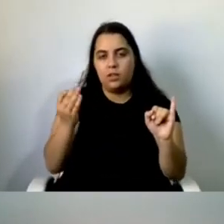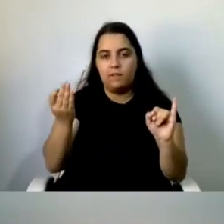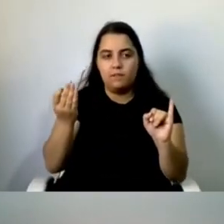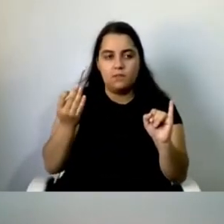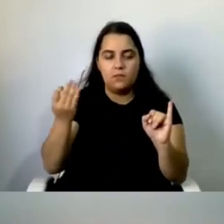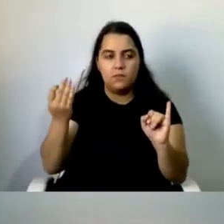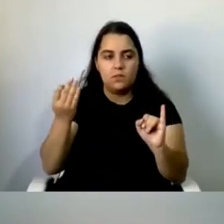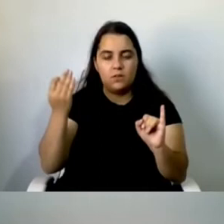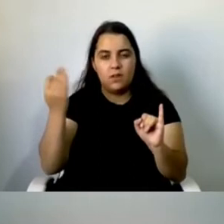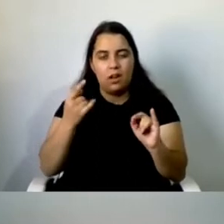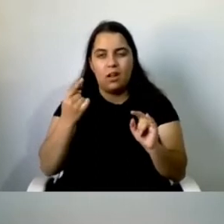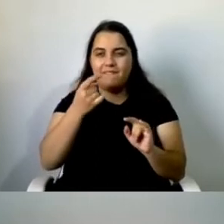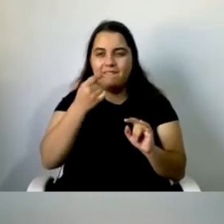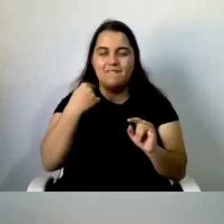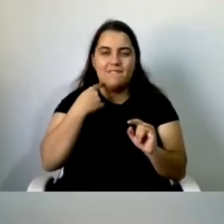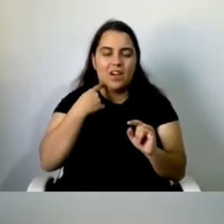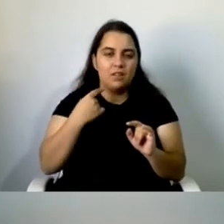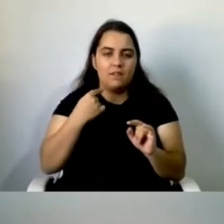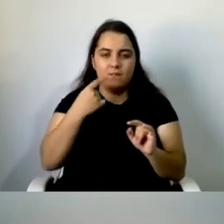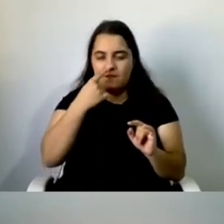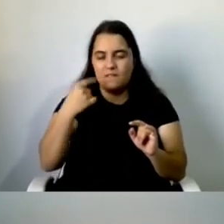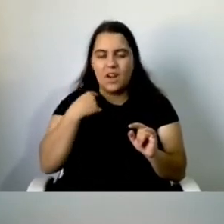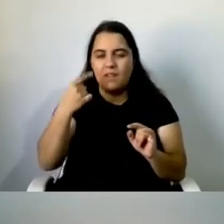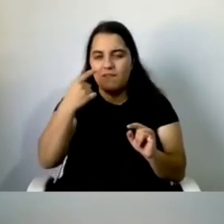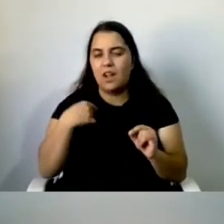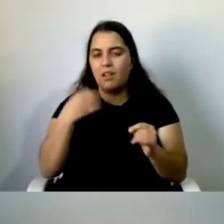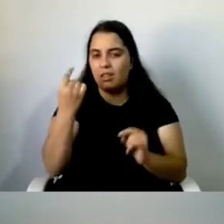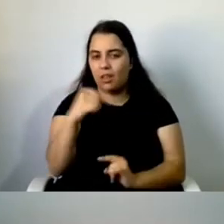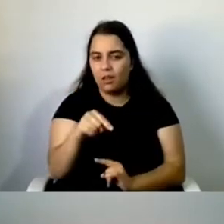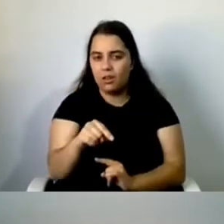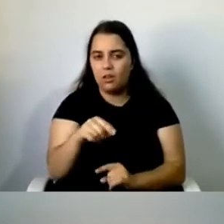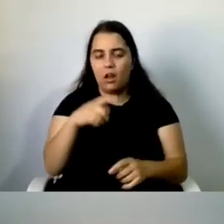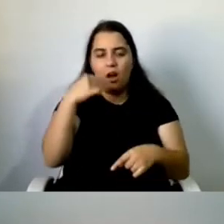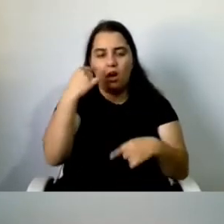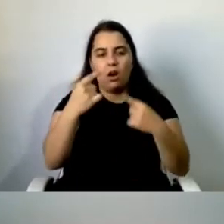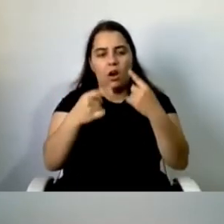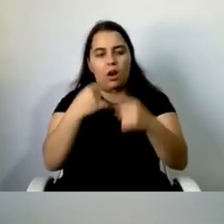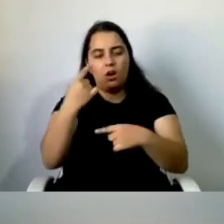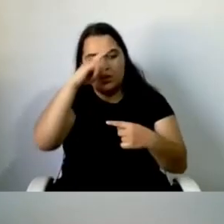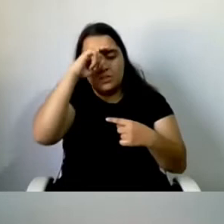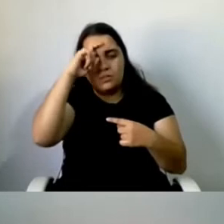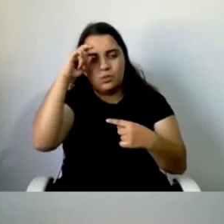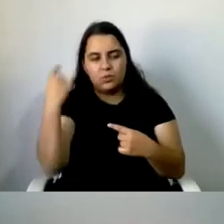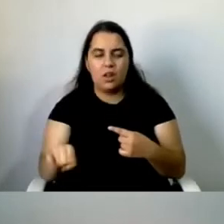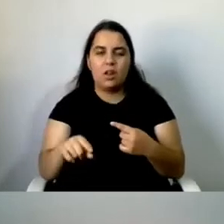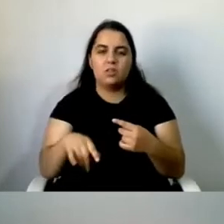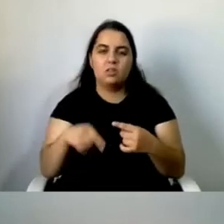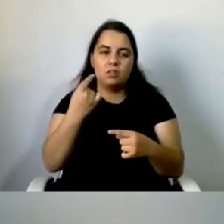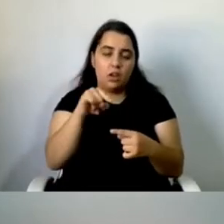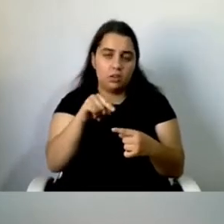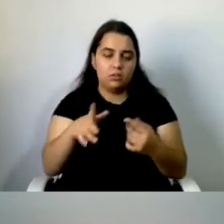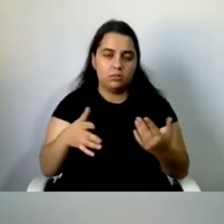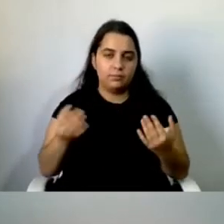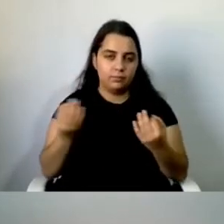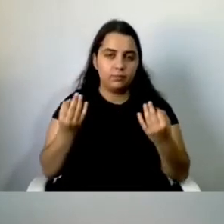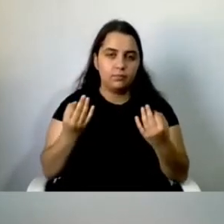lacunas, constrangimentos, dificuldades, eu acho que foi um, eu acho que foi já,